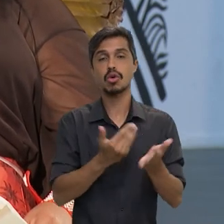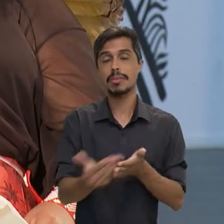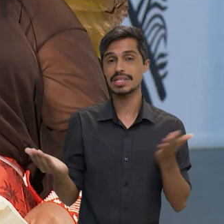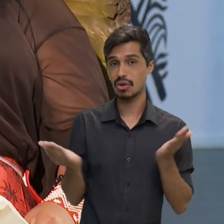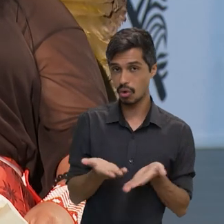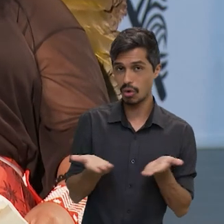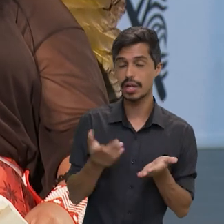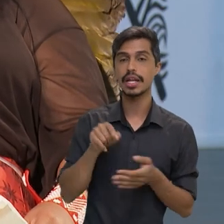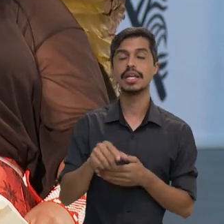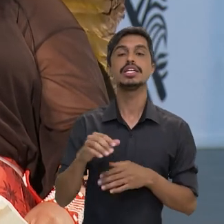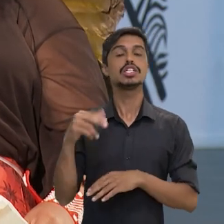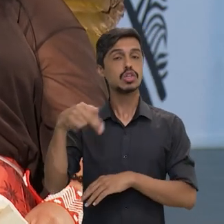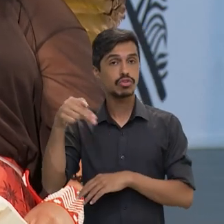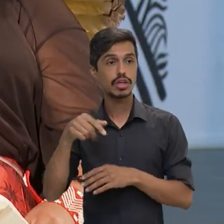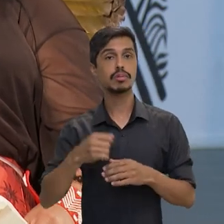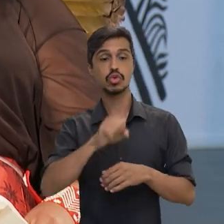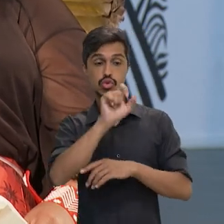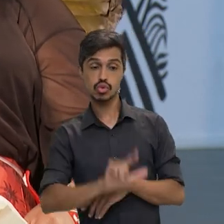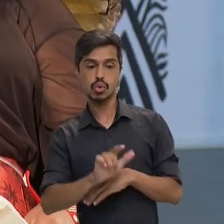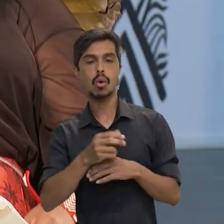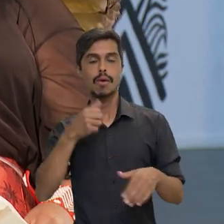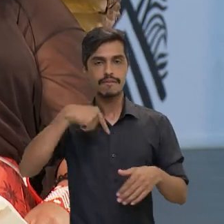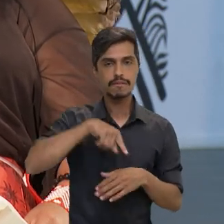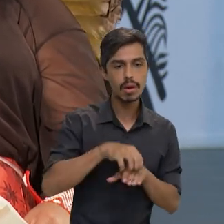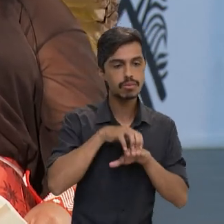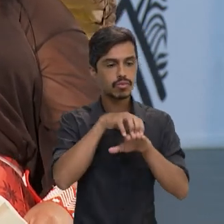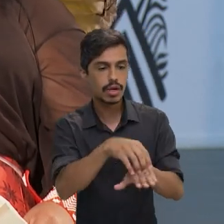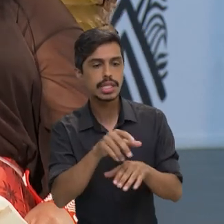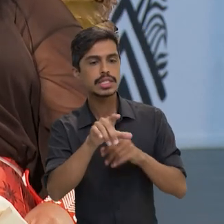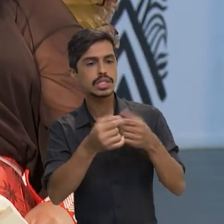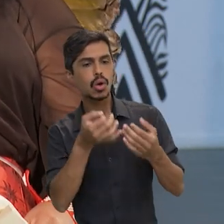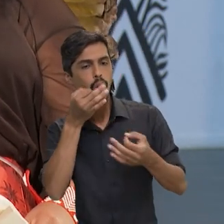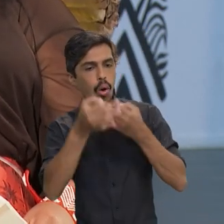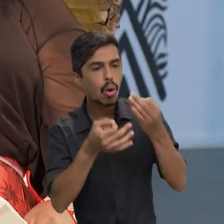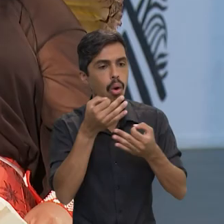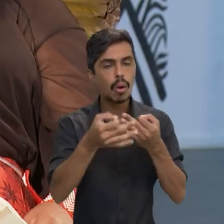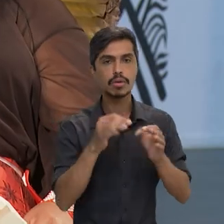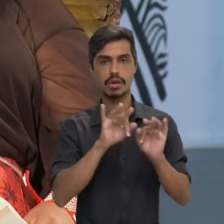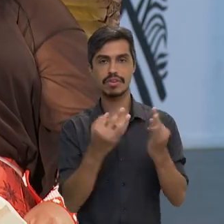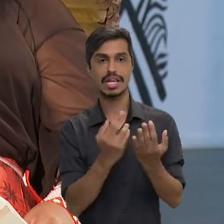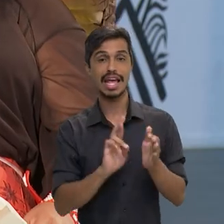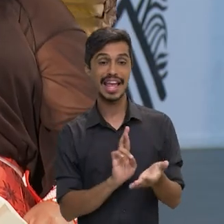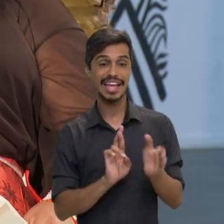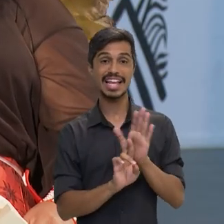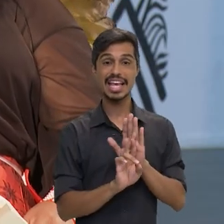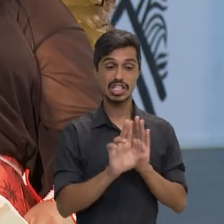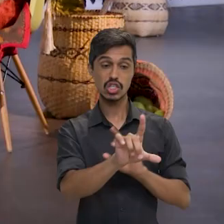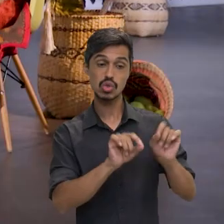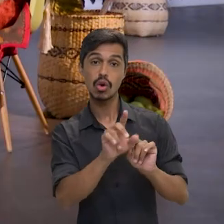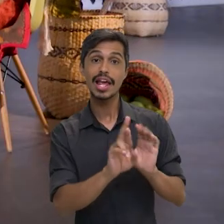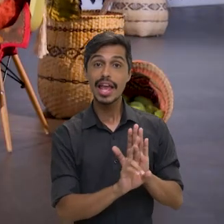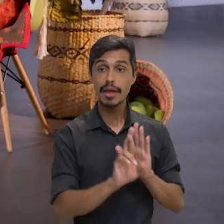novembro, pela região sul, né? Para a gente fazer o processo de escolha dos representantes que vão compor